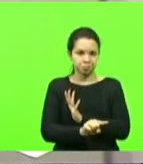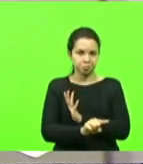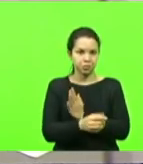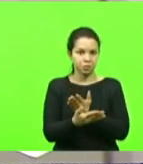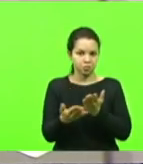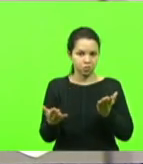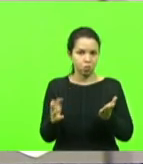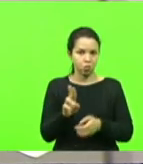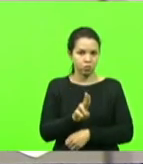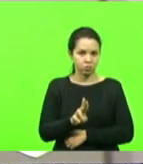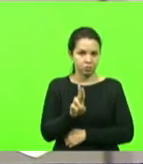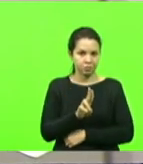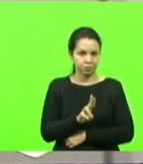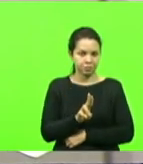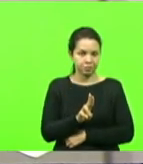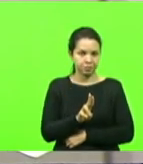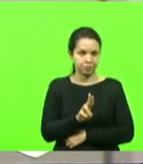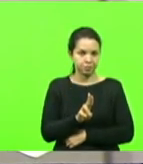da palavra.